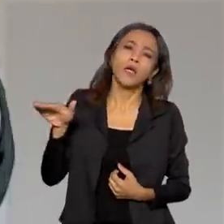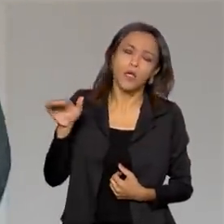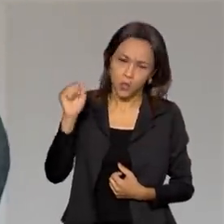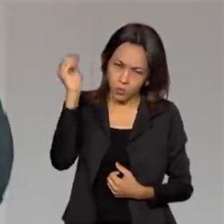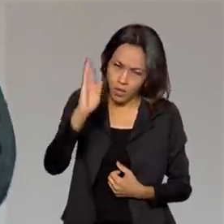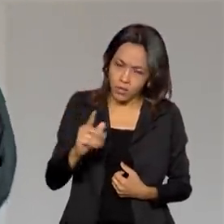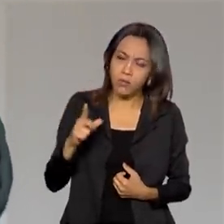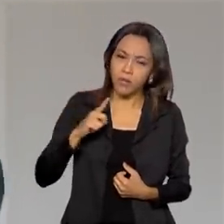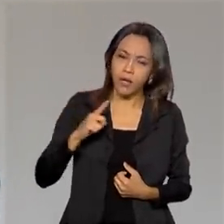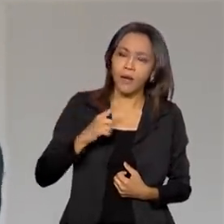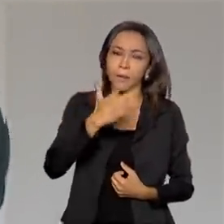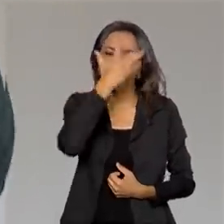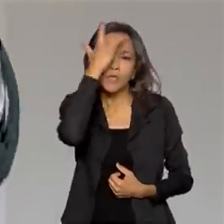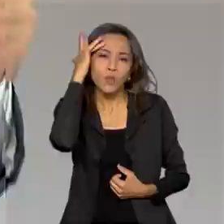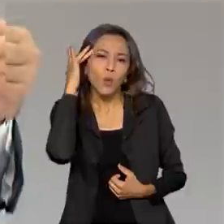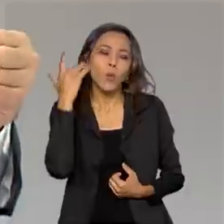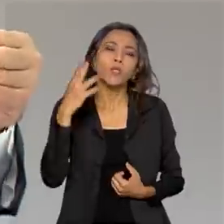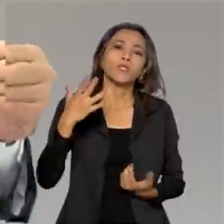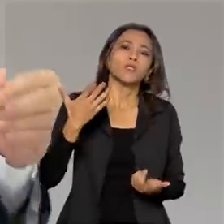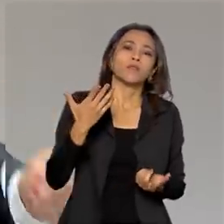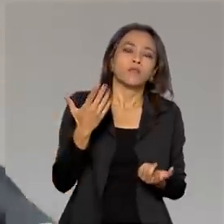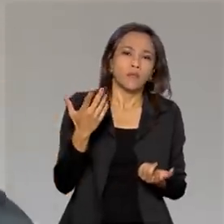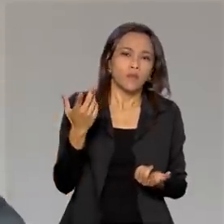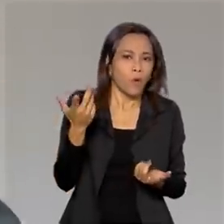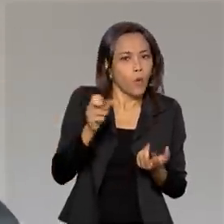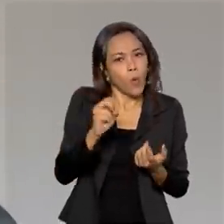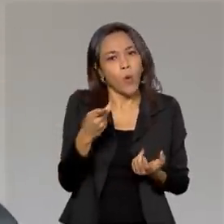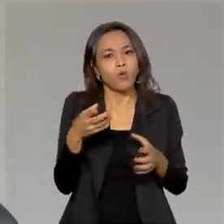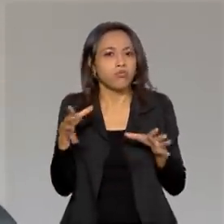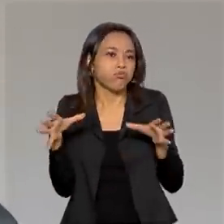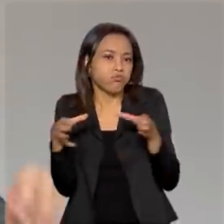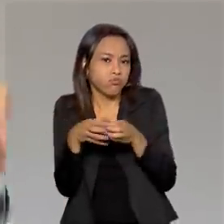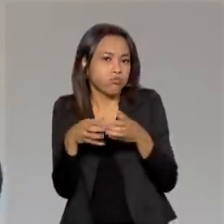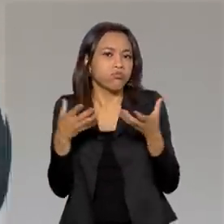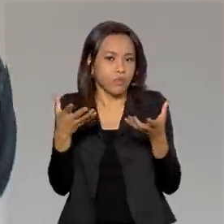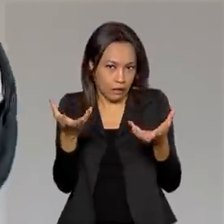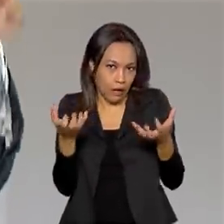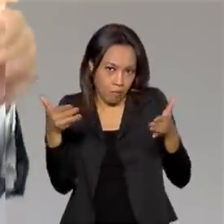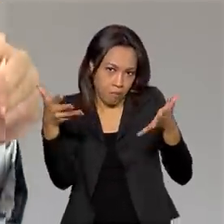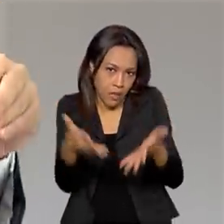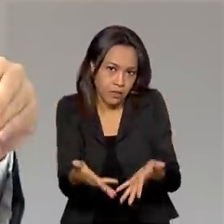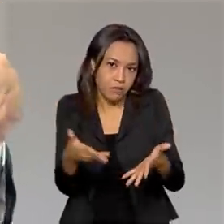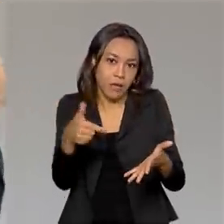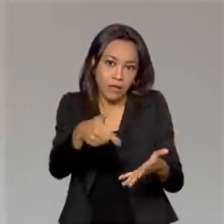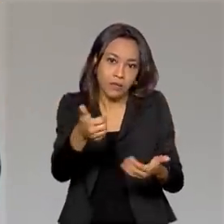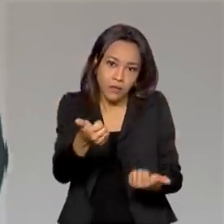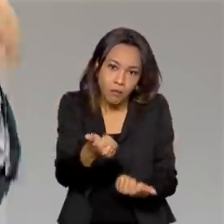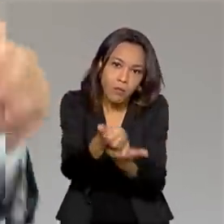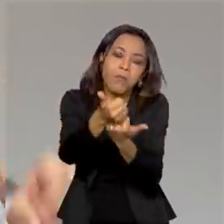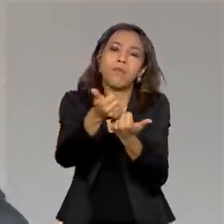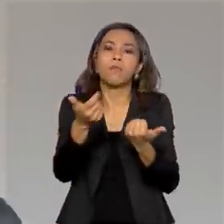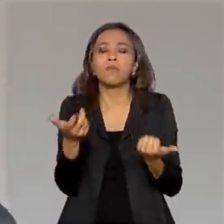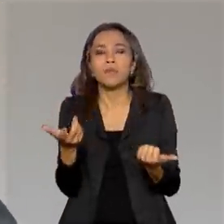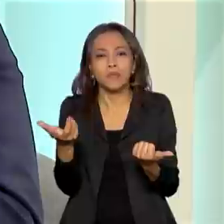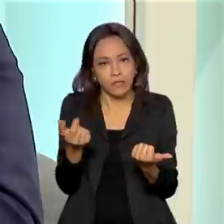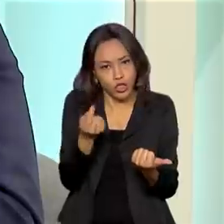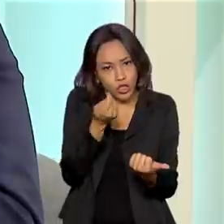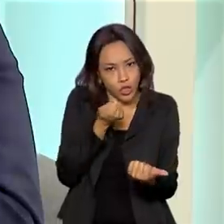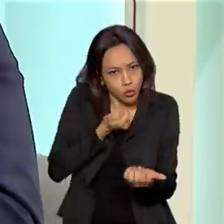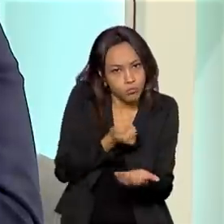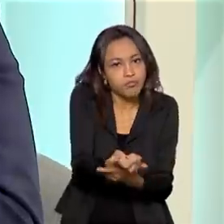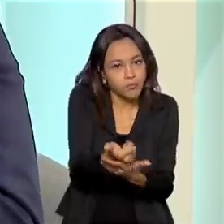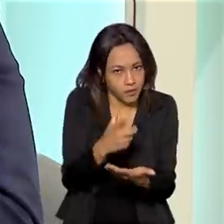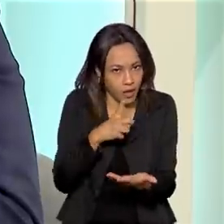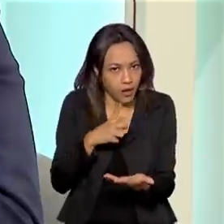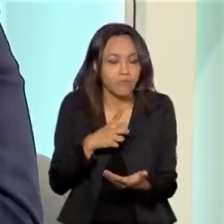físicas e jurídicas interessadas em participar desse fundo, em aportar ali recursos? Sem dúvida.